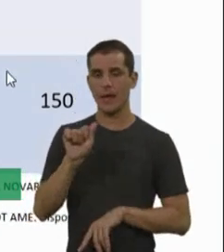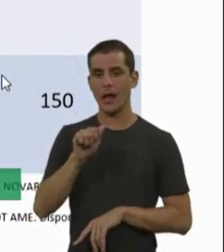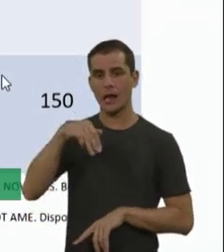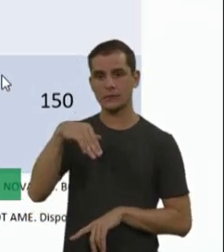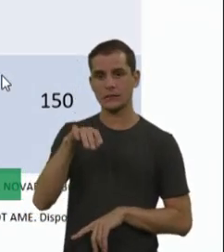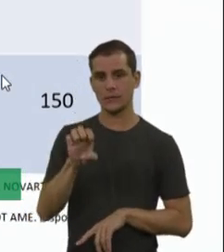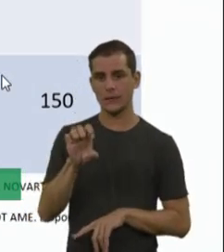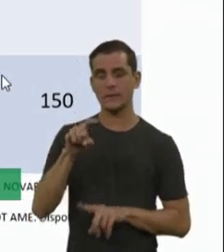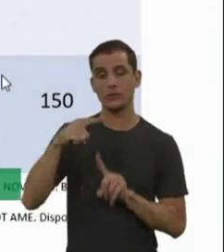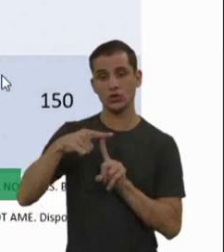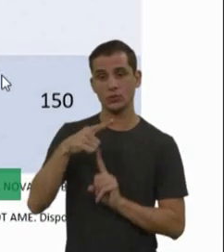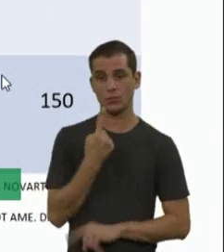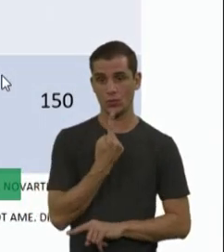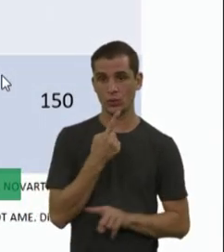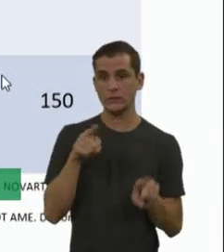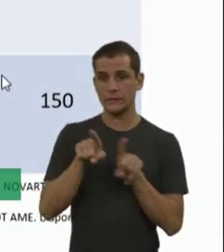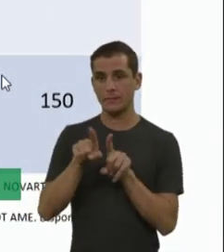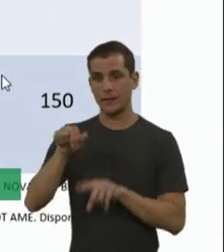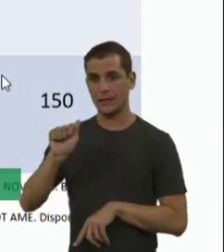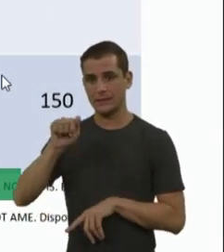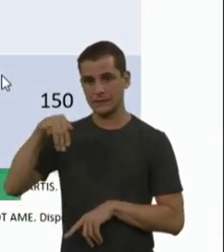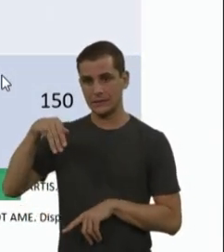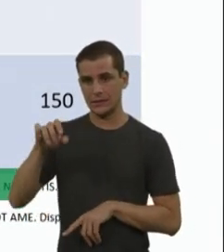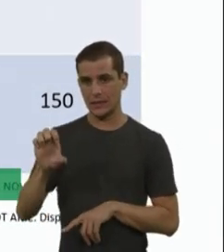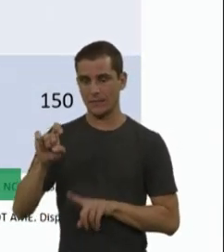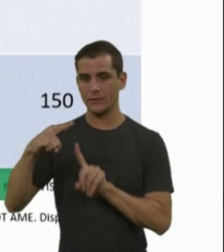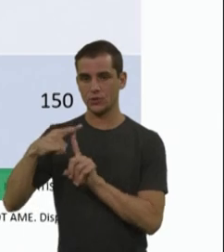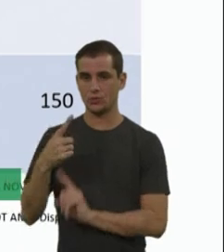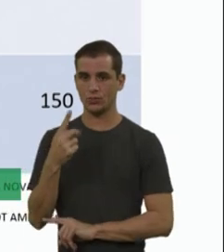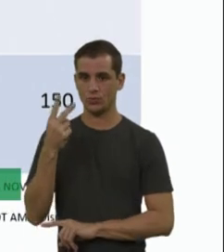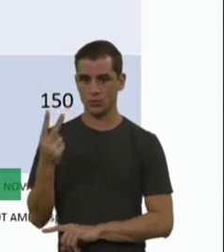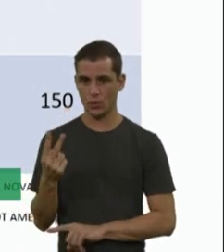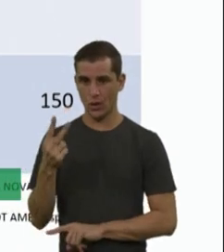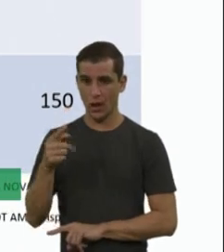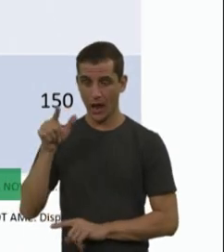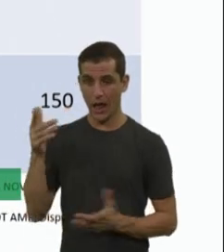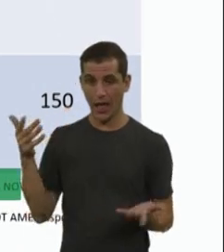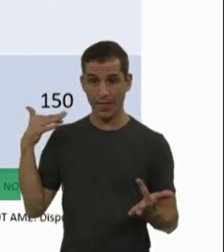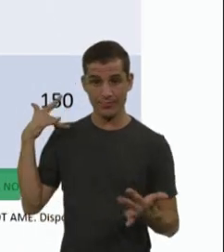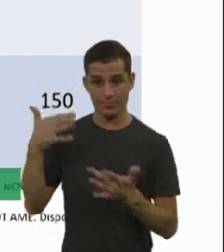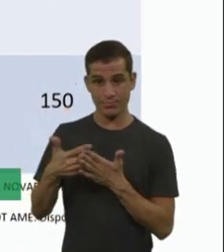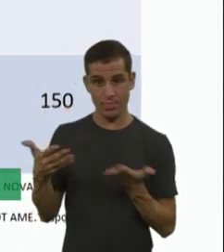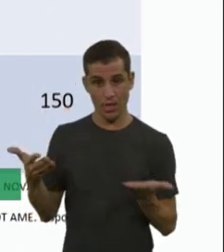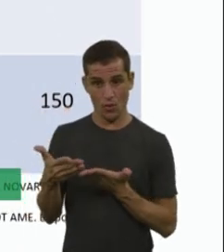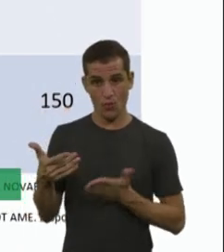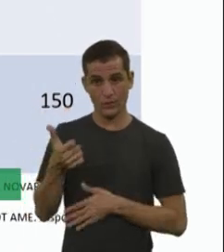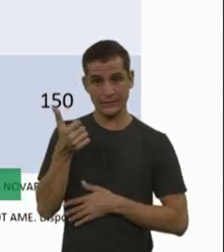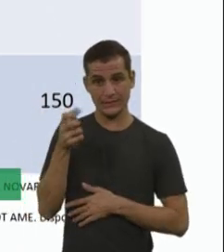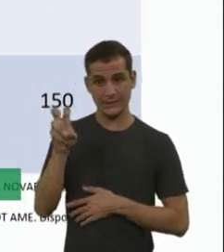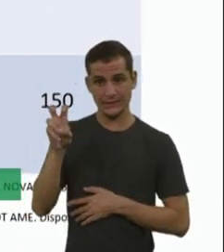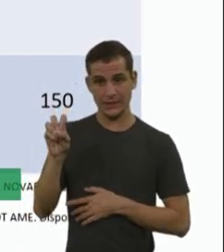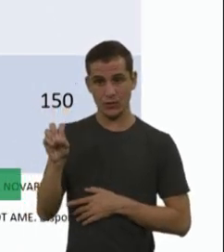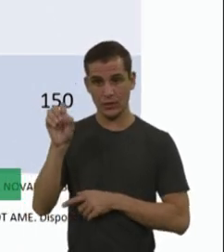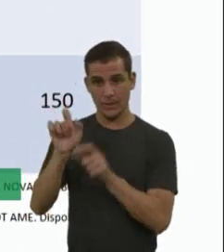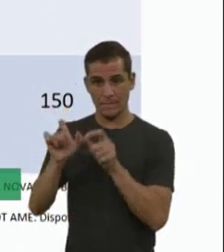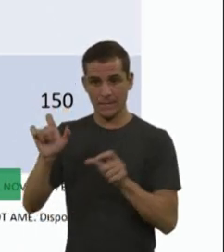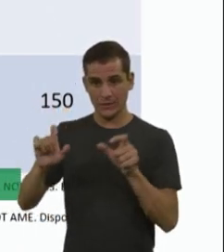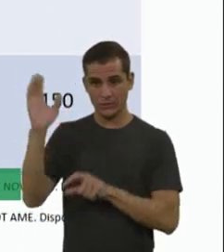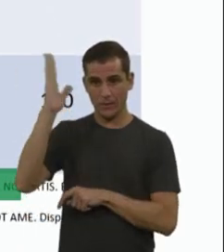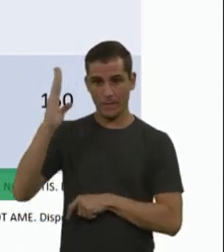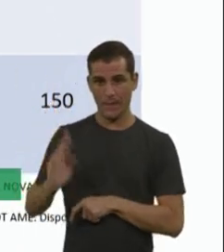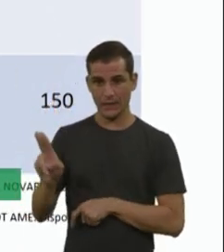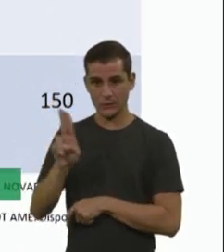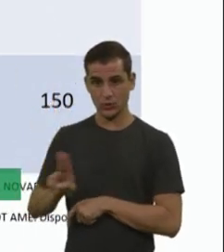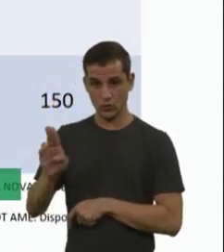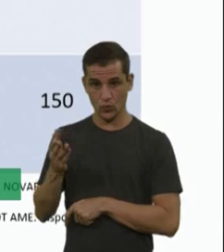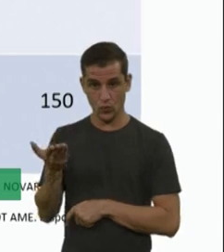AME tipo 2 e atualmente tem em torno de 150 pacientes fazendo uso do RIS de Plan então no Brasil, né, no